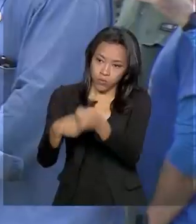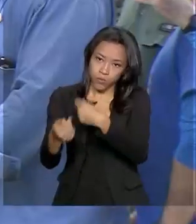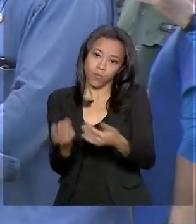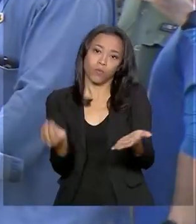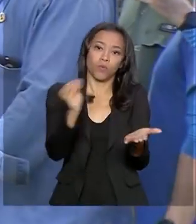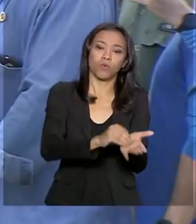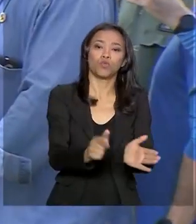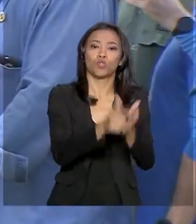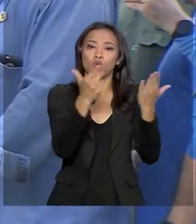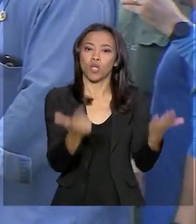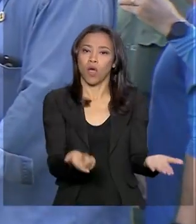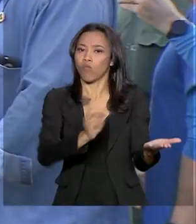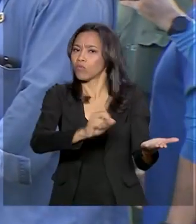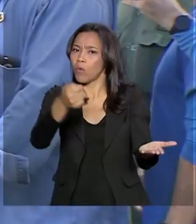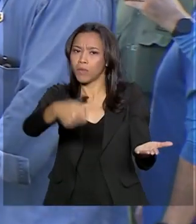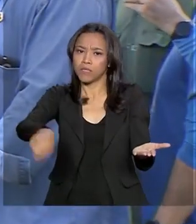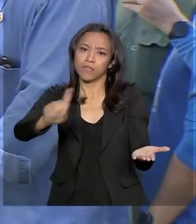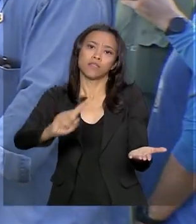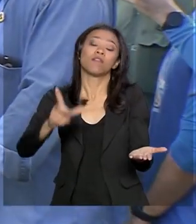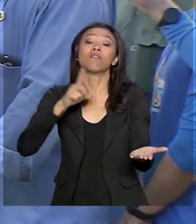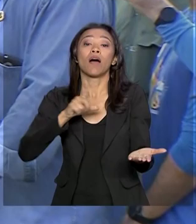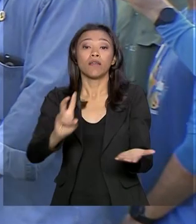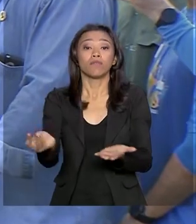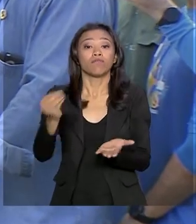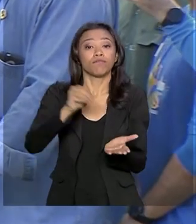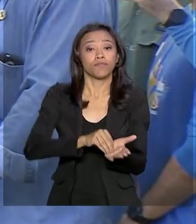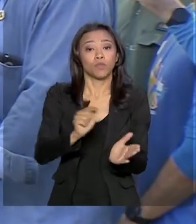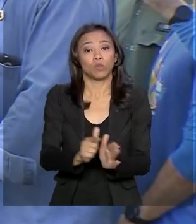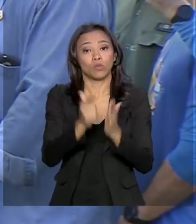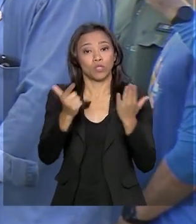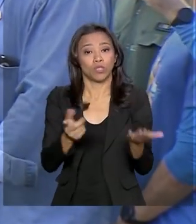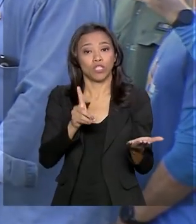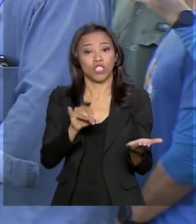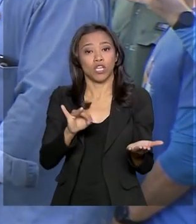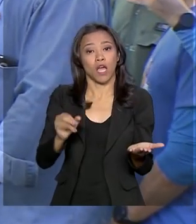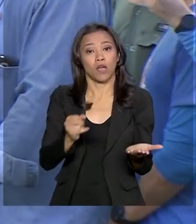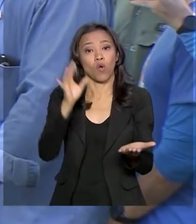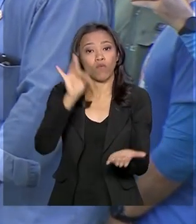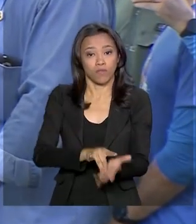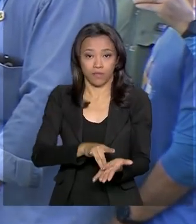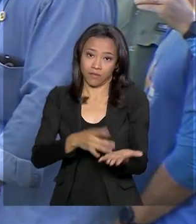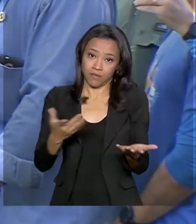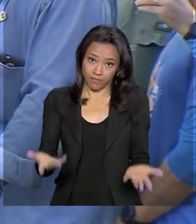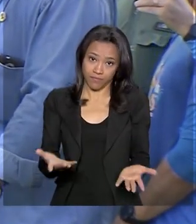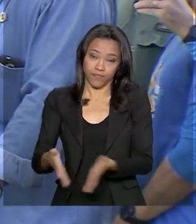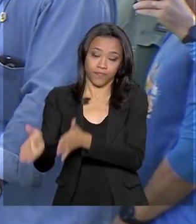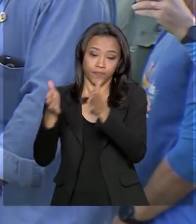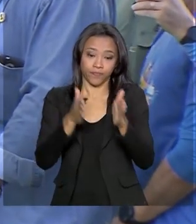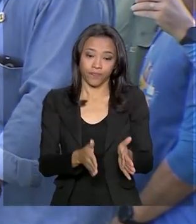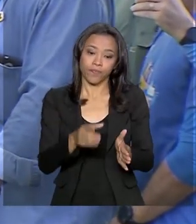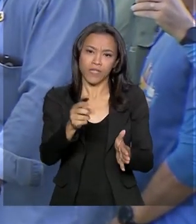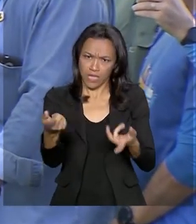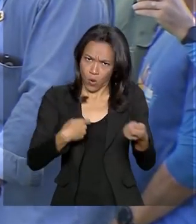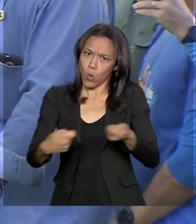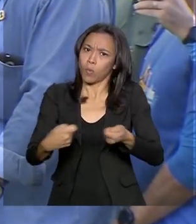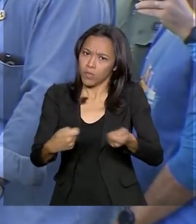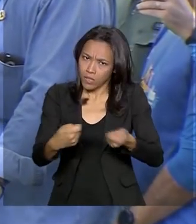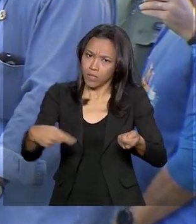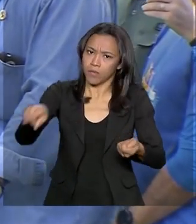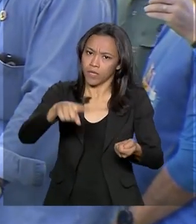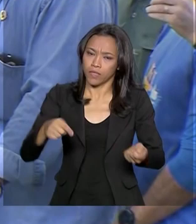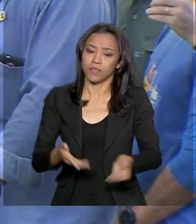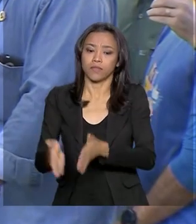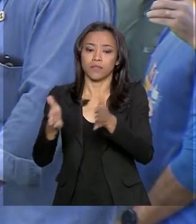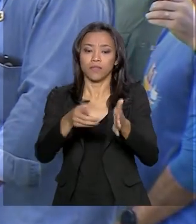ele, a medida representa economia para as empresas e para o cidadão. Se o mundo progride, se